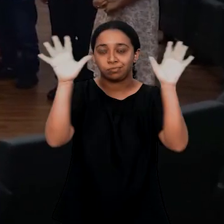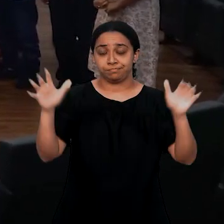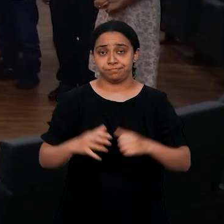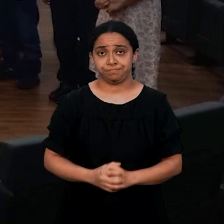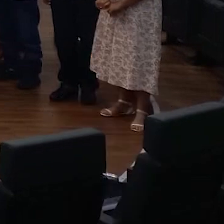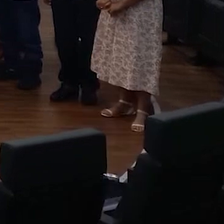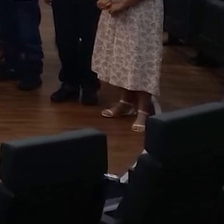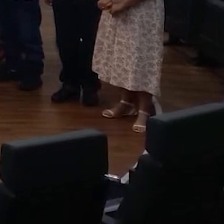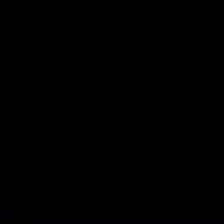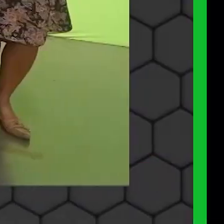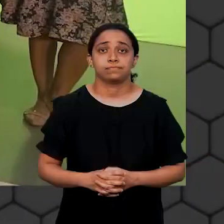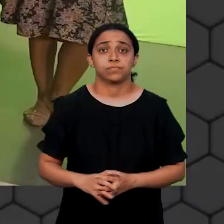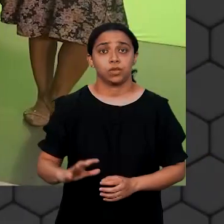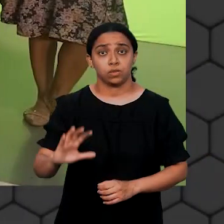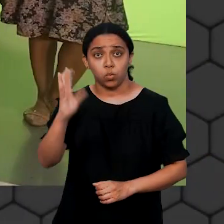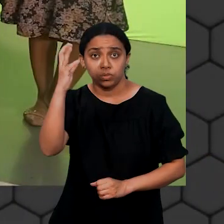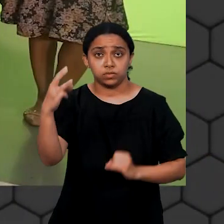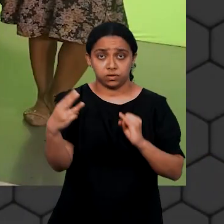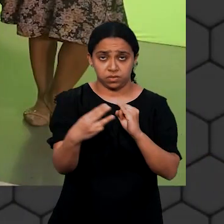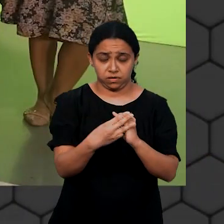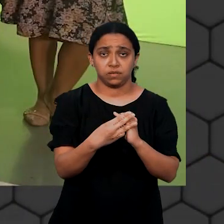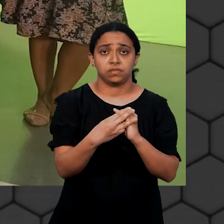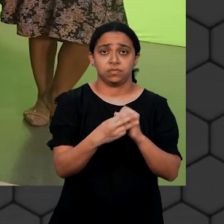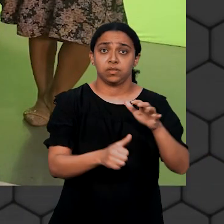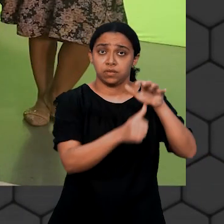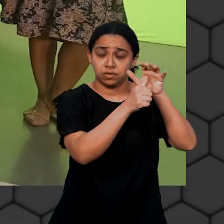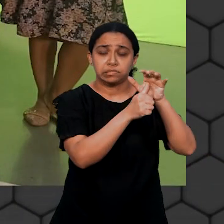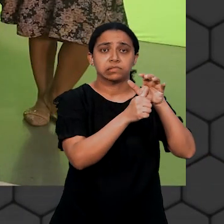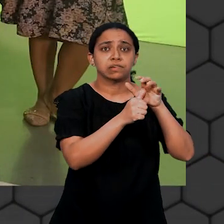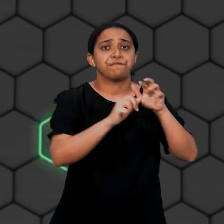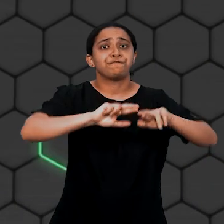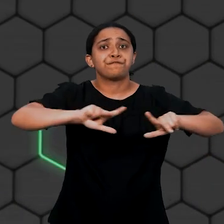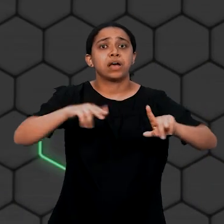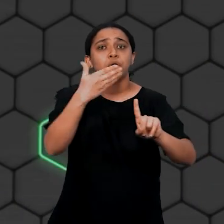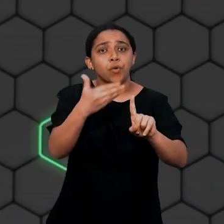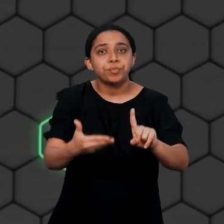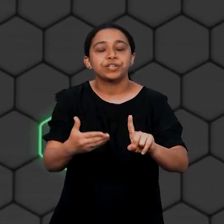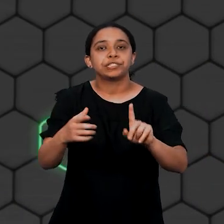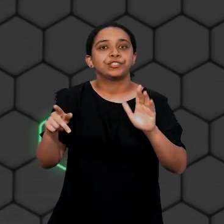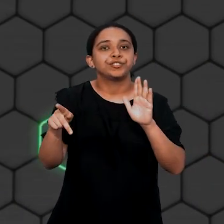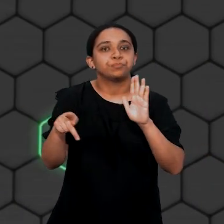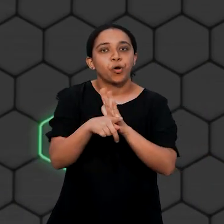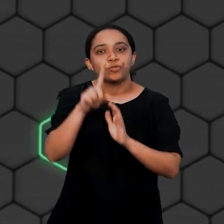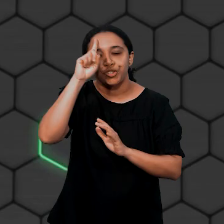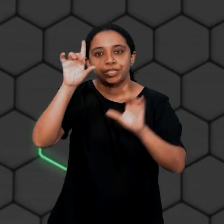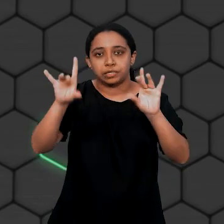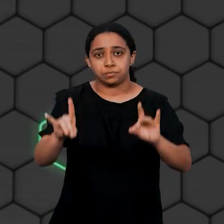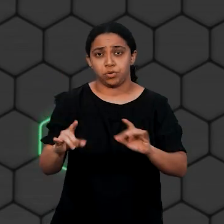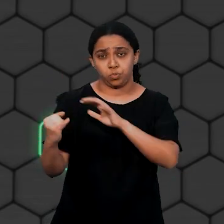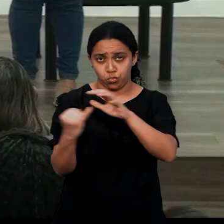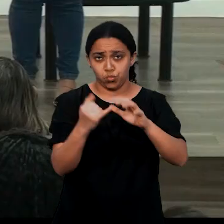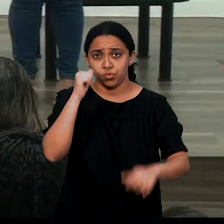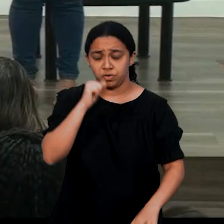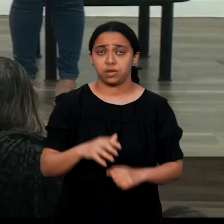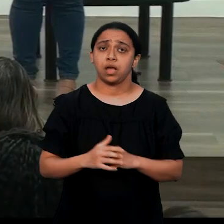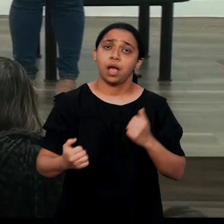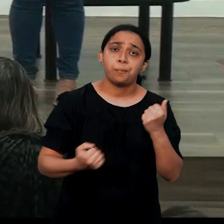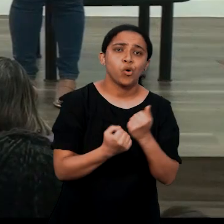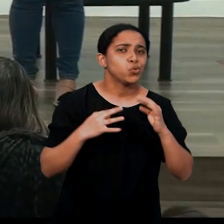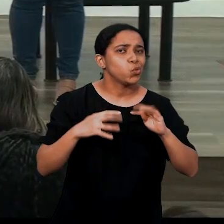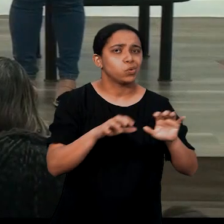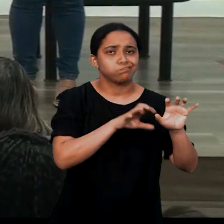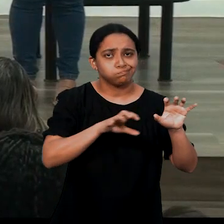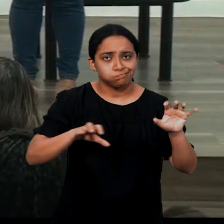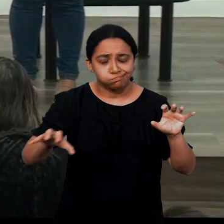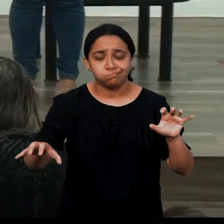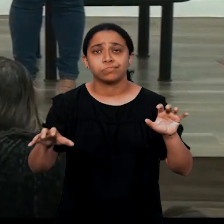possam ser dirimidas. Aconteceu no IFMA uma série de homenagens alusivas à comemoração do Dia Internacional da Mulher. Com o apoio de todas